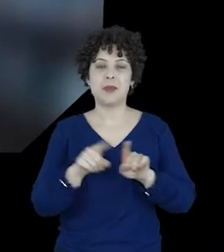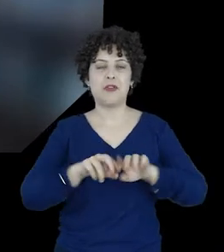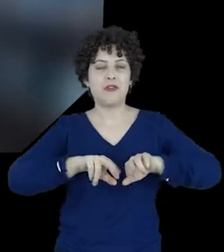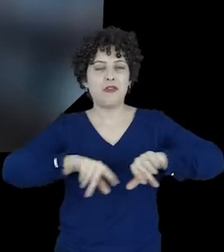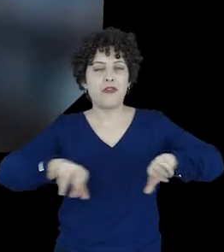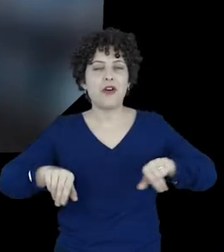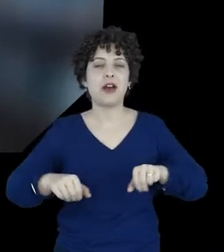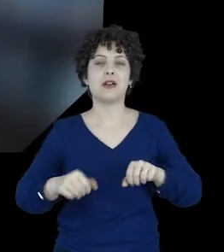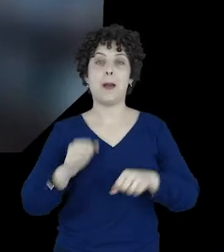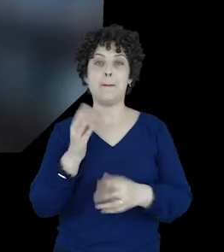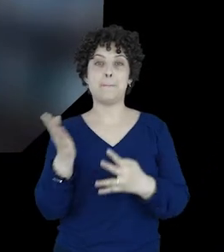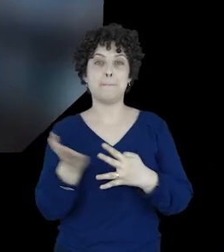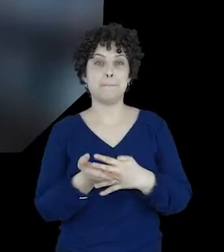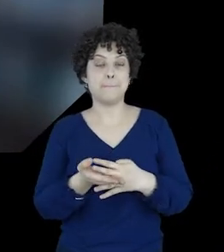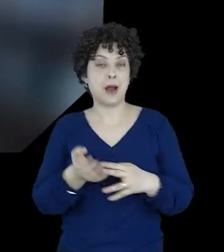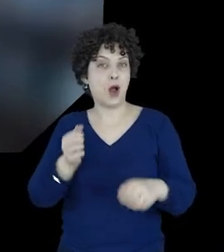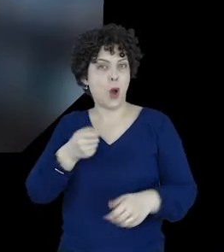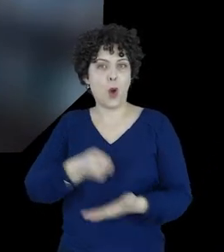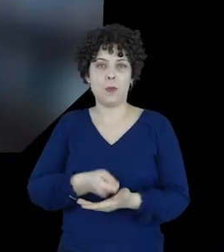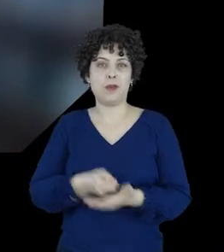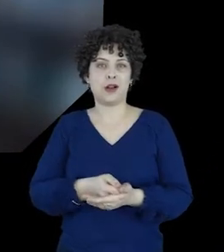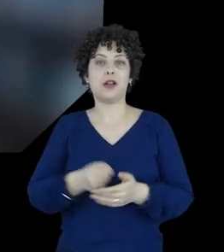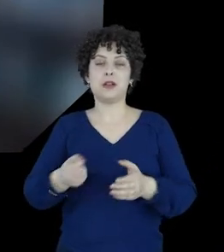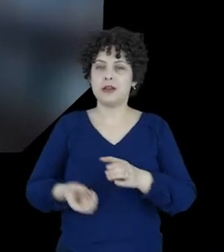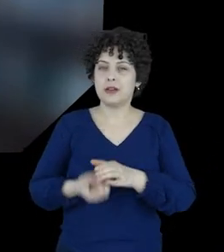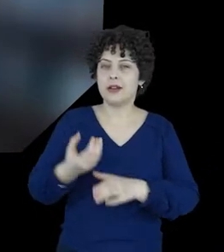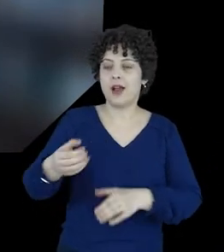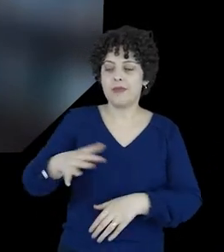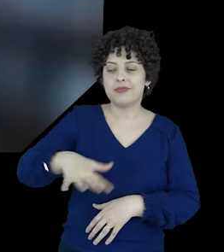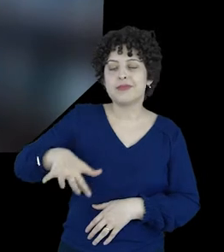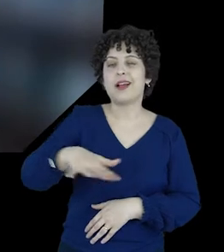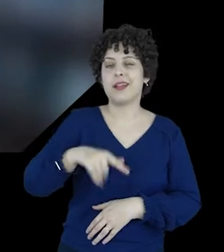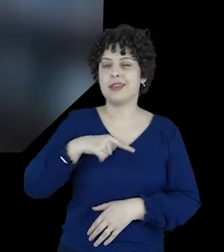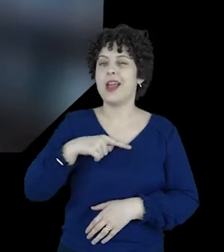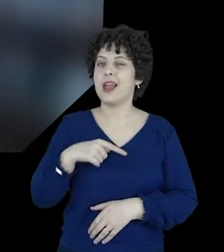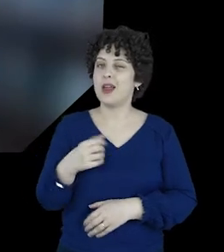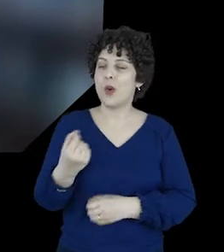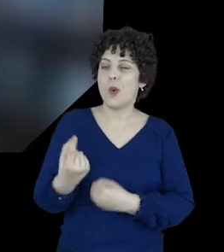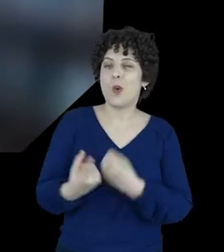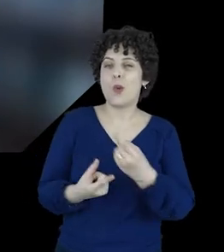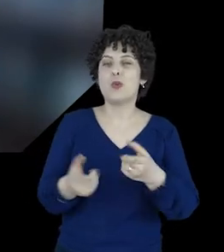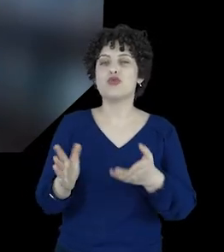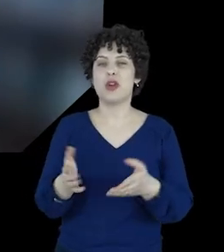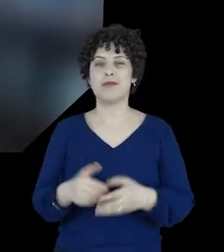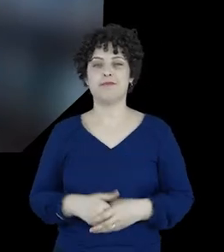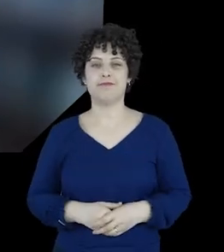relacionados a pausas obrigatórias estão sendo lançados pelo setor.